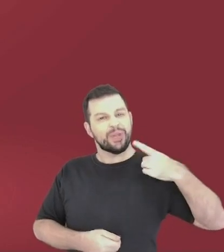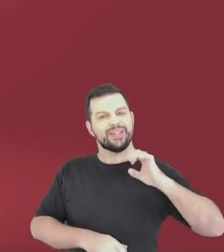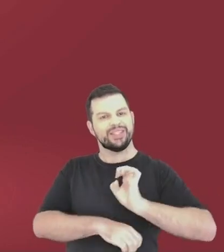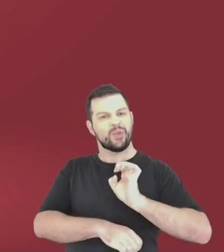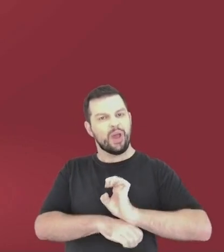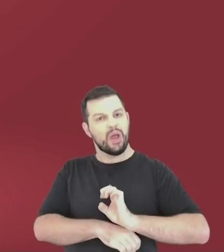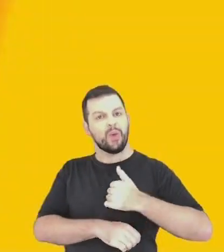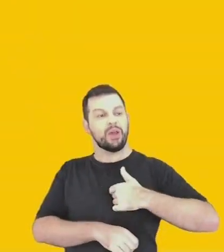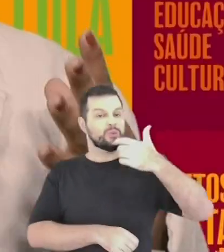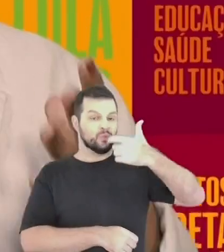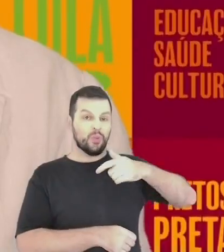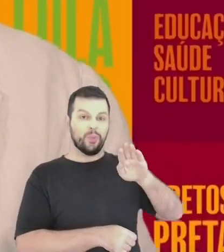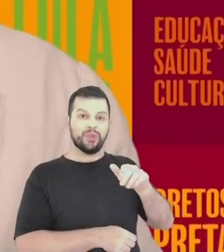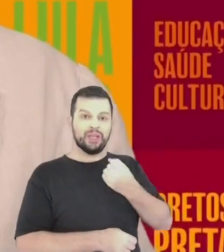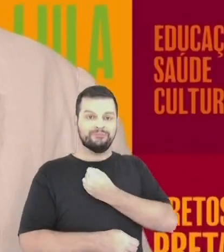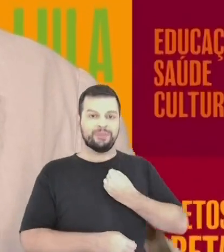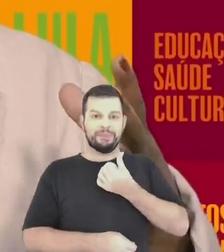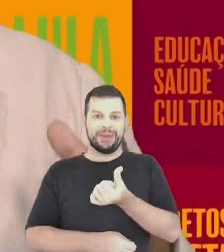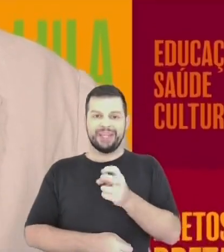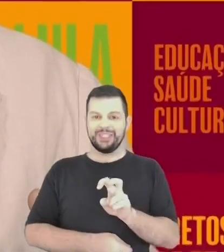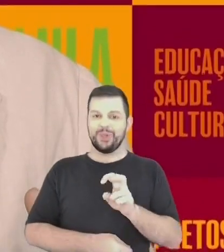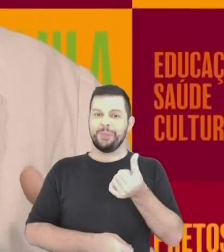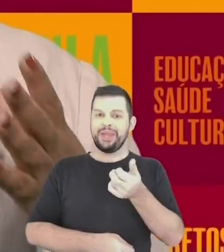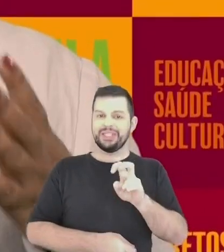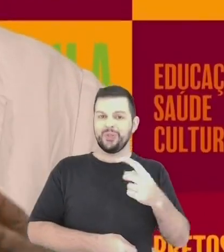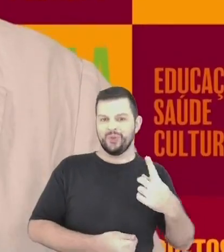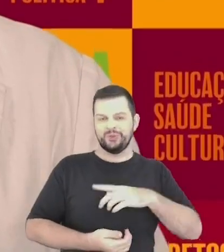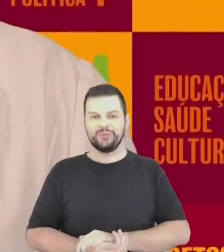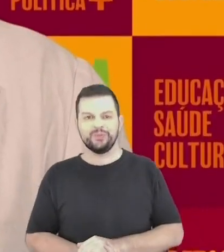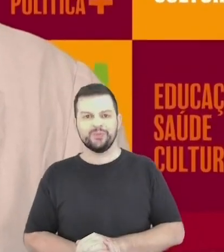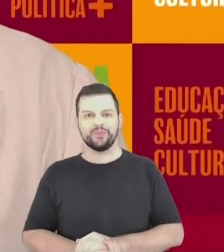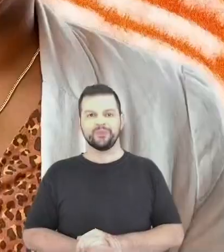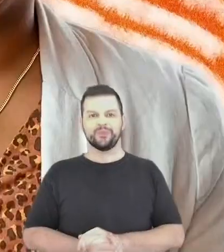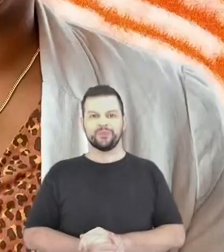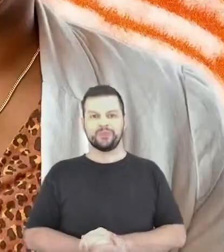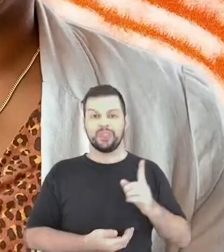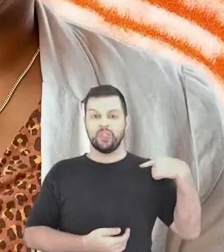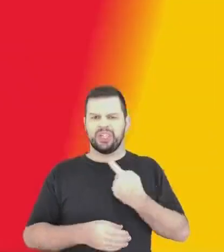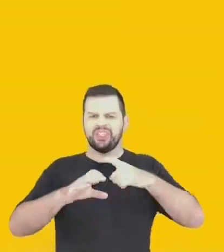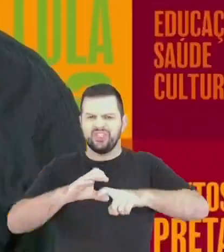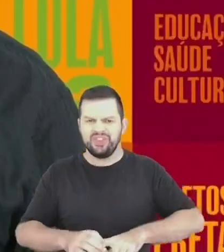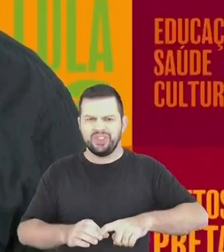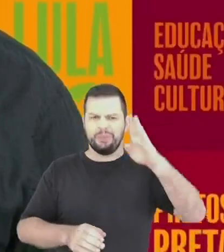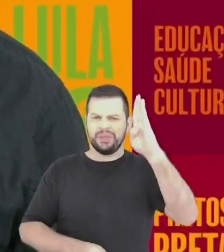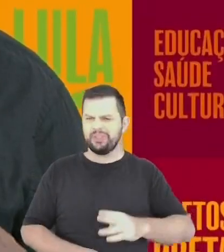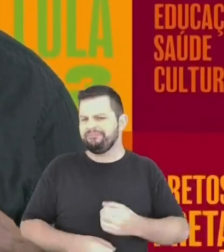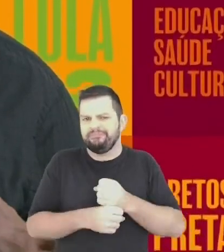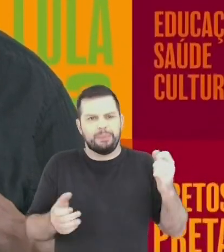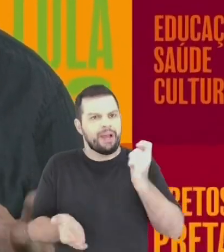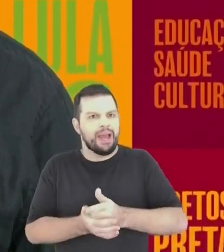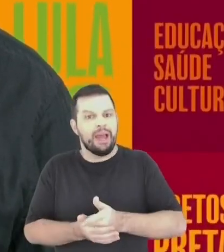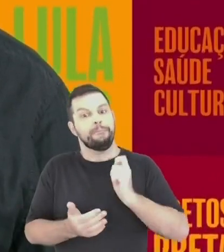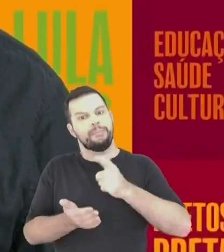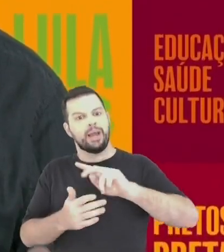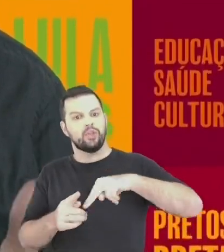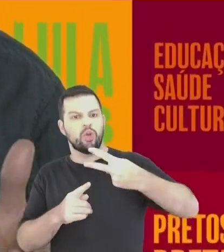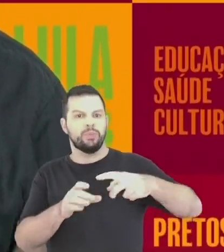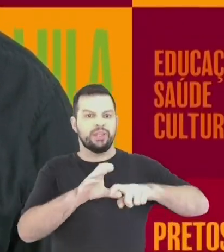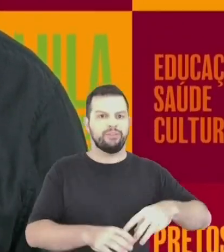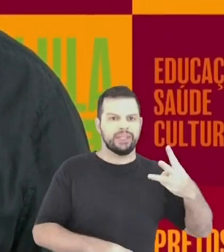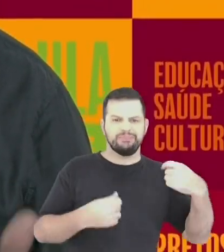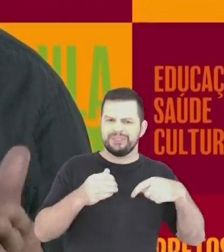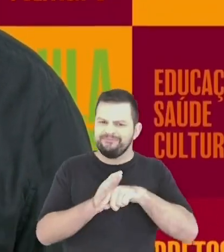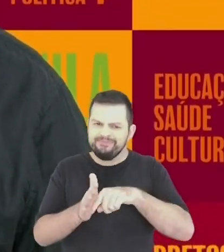minha candidata a deputada estadual. Sou Bruna Rodrigues, 65651. Nossa dívida com a União é impagável.